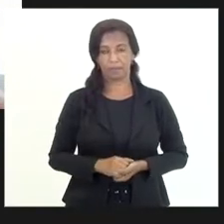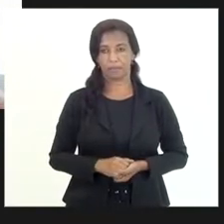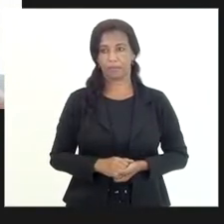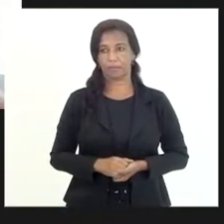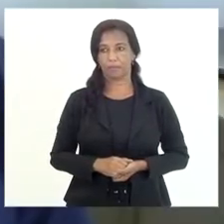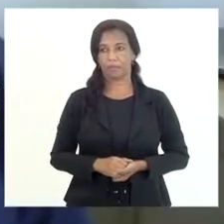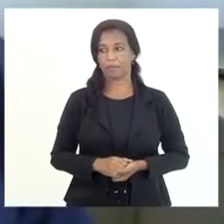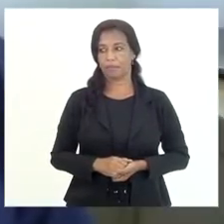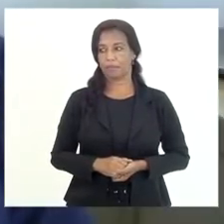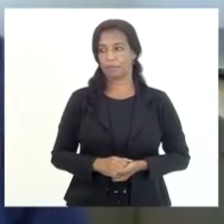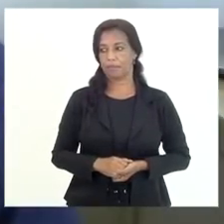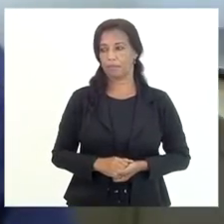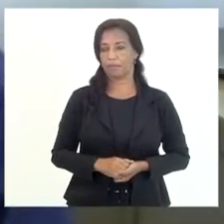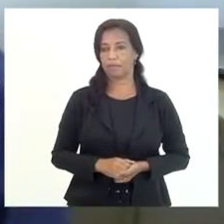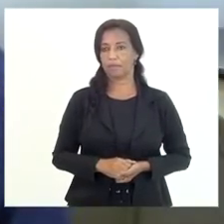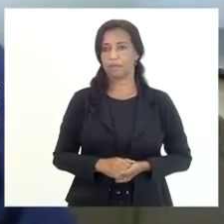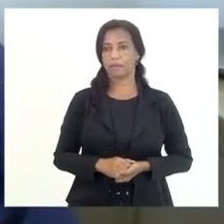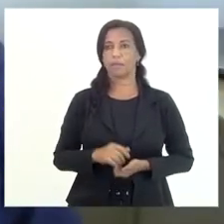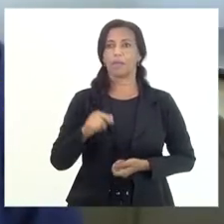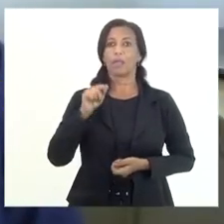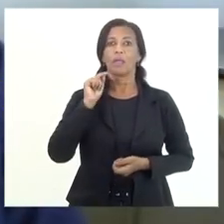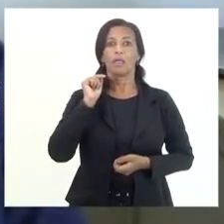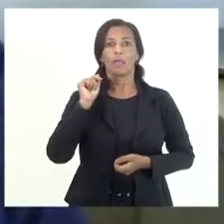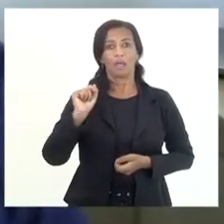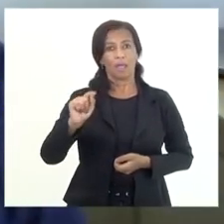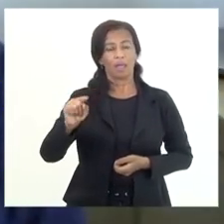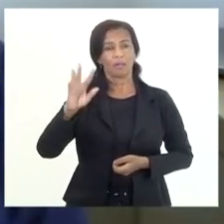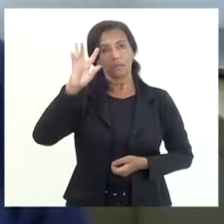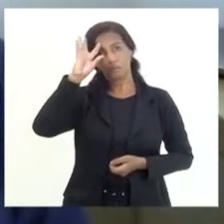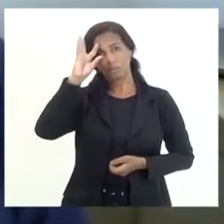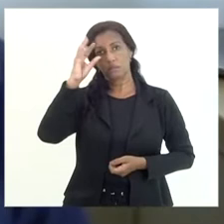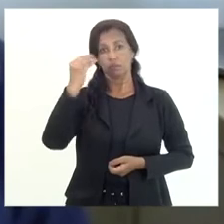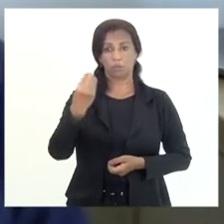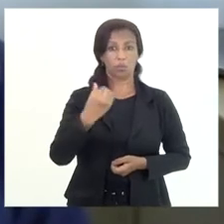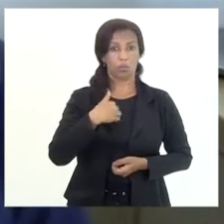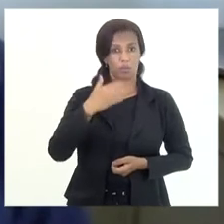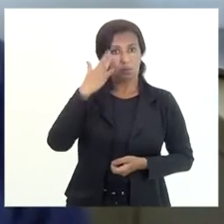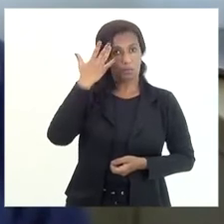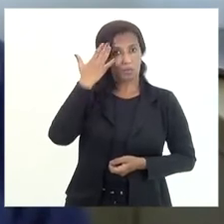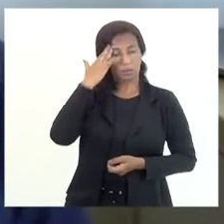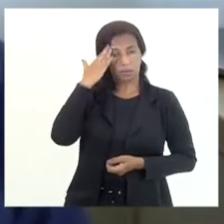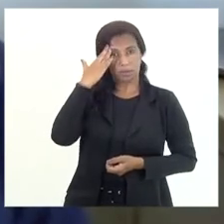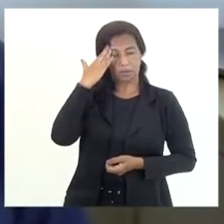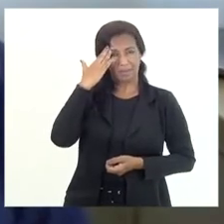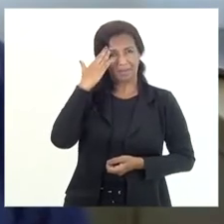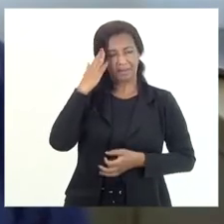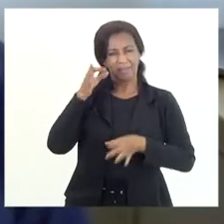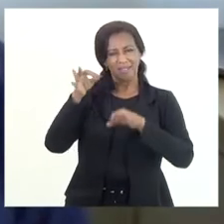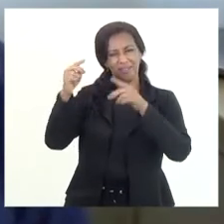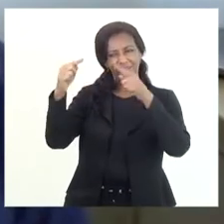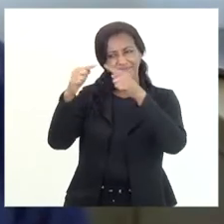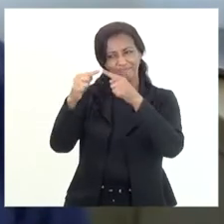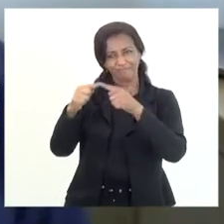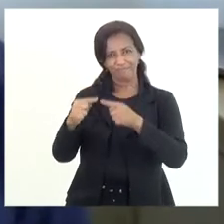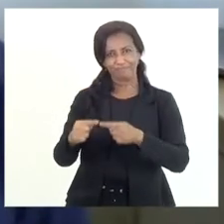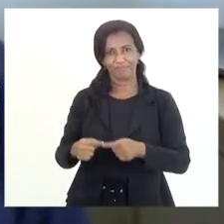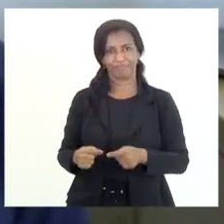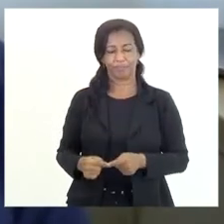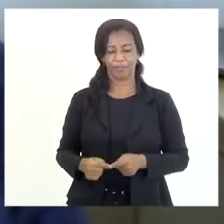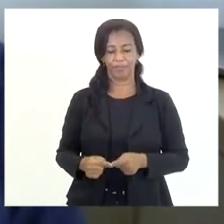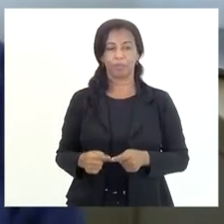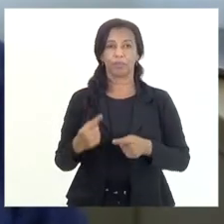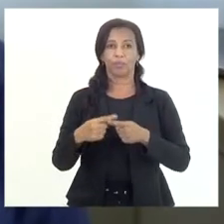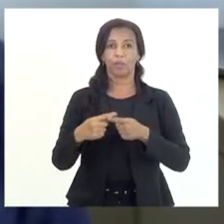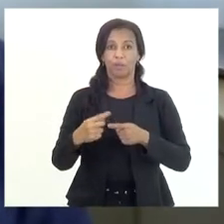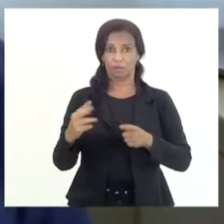que essa é uma das decisões, no meu entendimento, mais acertadas, porque, olha só,